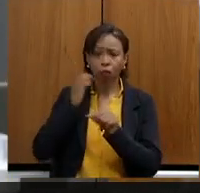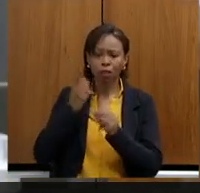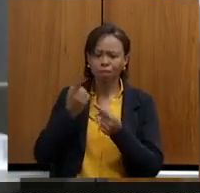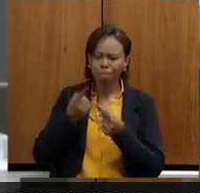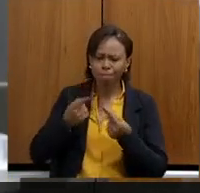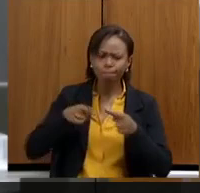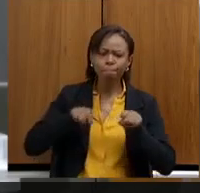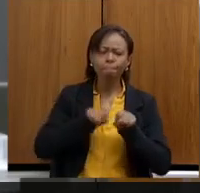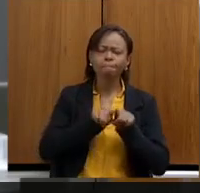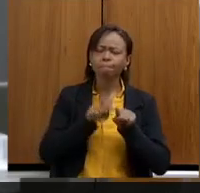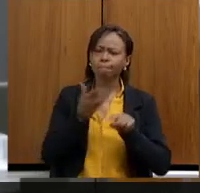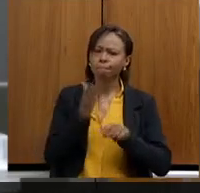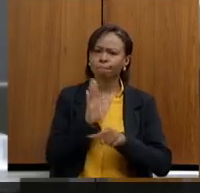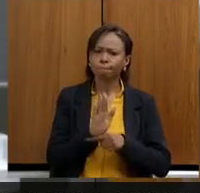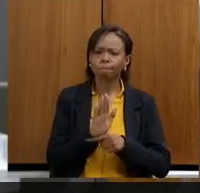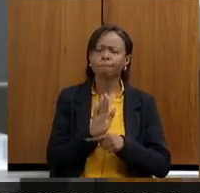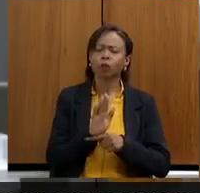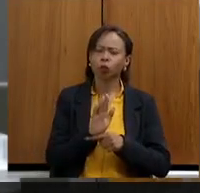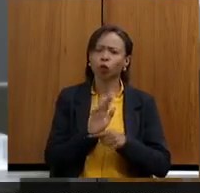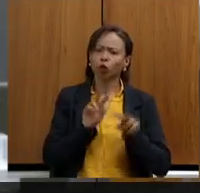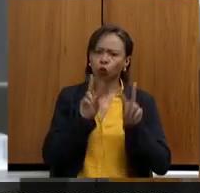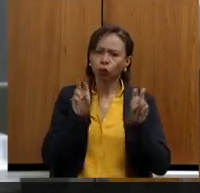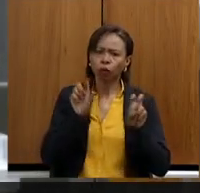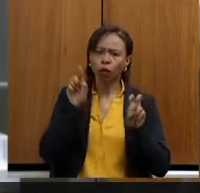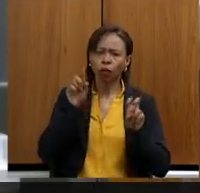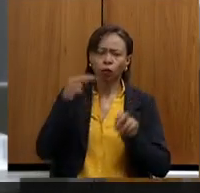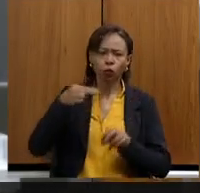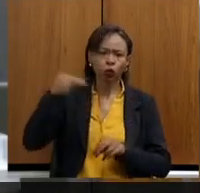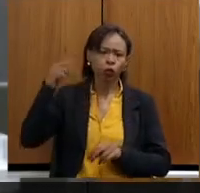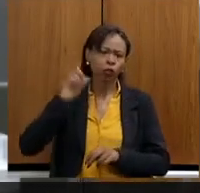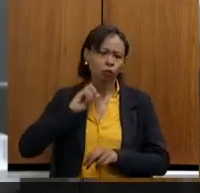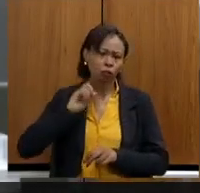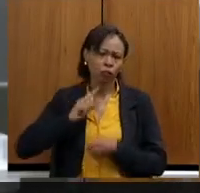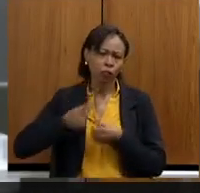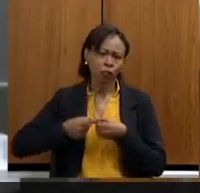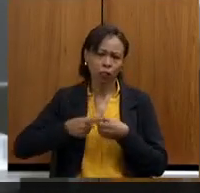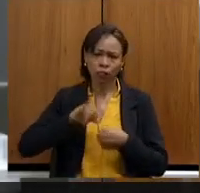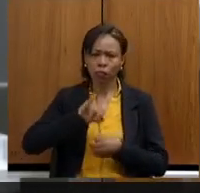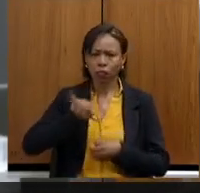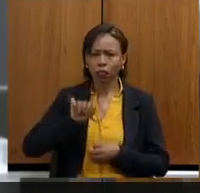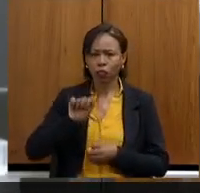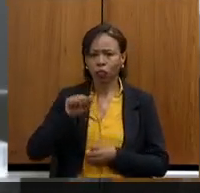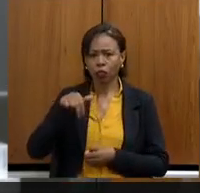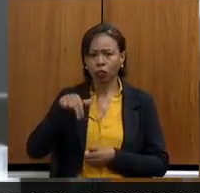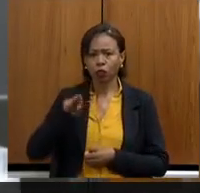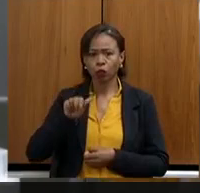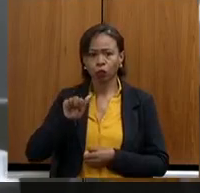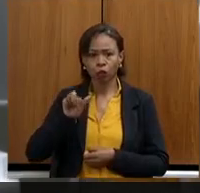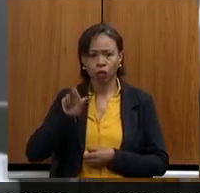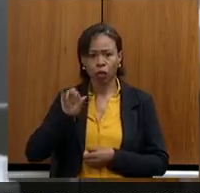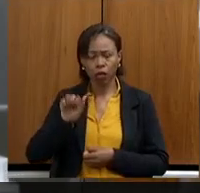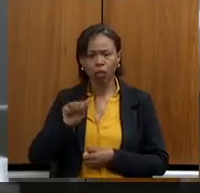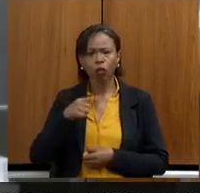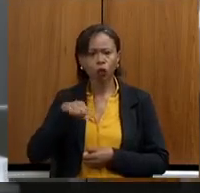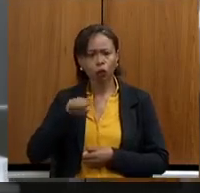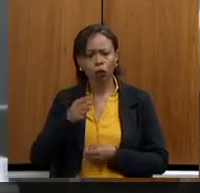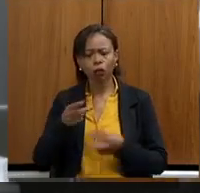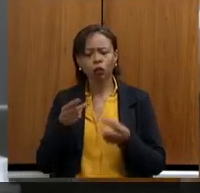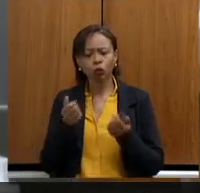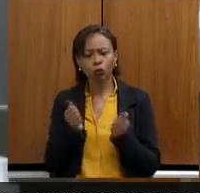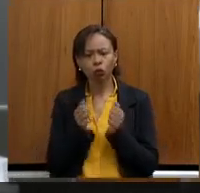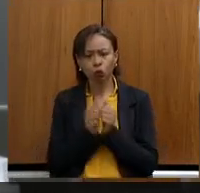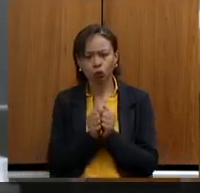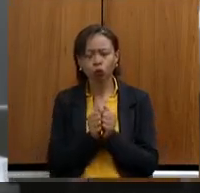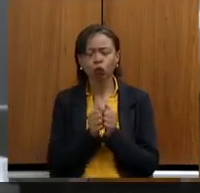nesse diálogo no Norte de Minas, no município de Januário, que tivemos oportunidade de estar junto, ouvindo os sindicatos rurais daquela